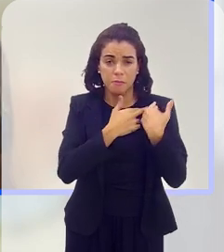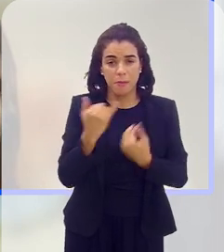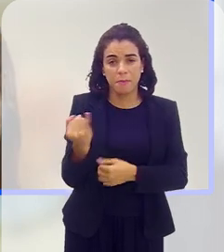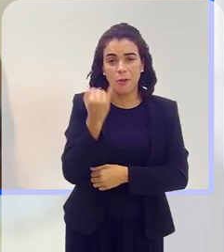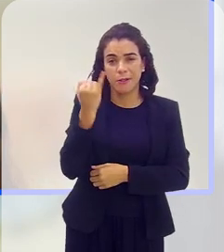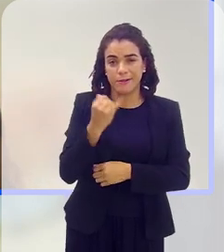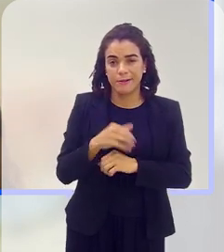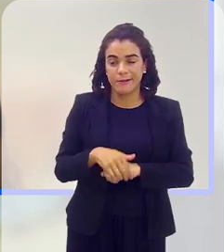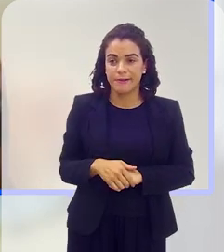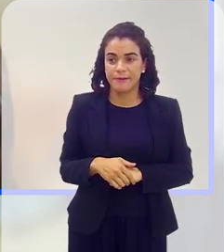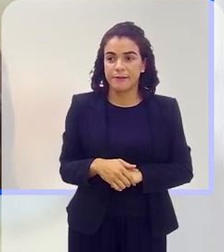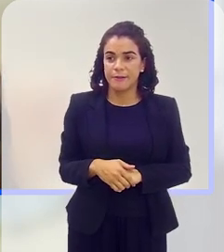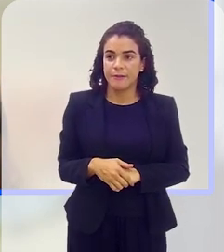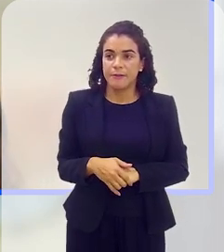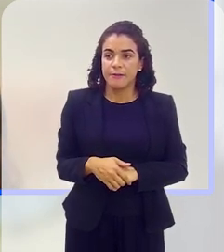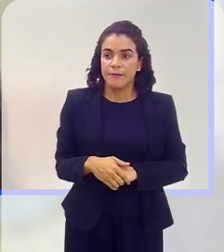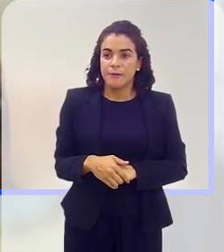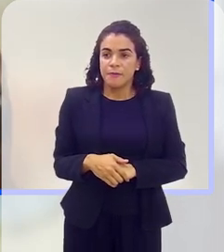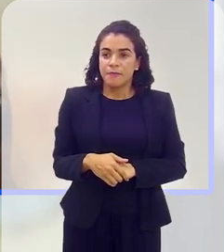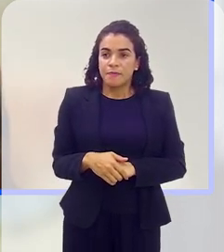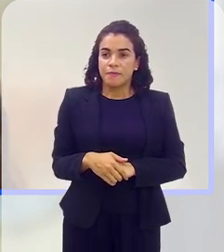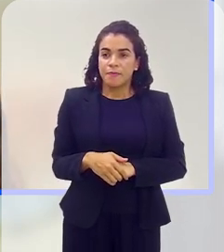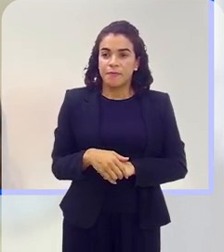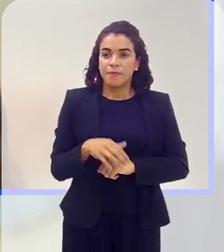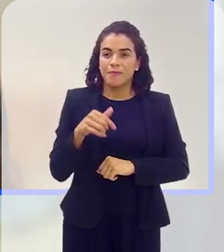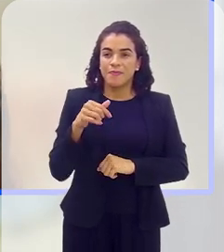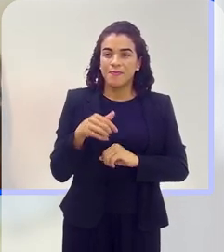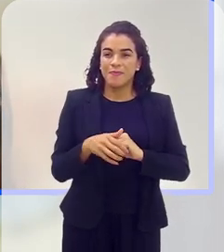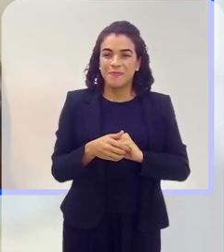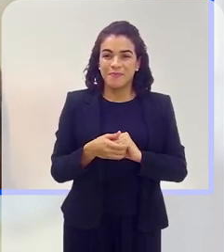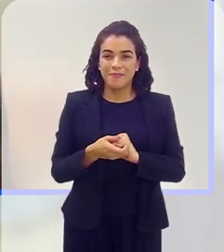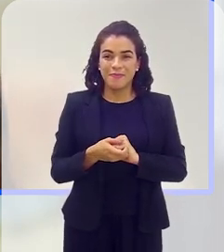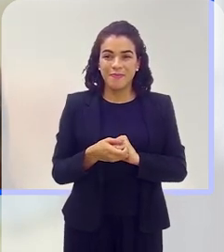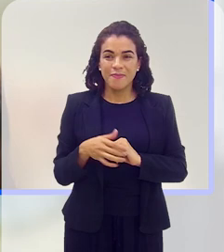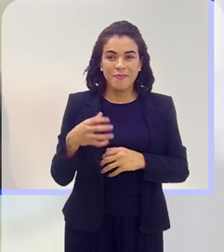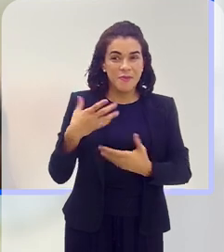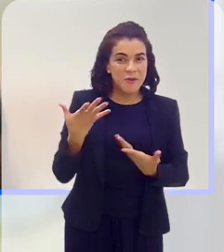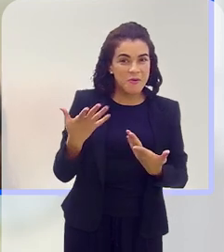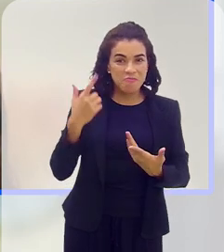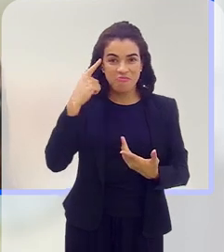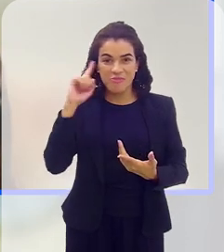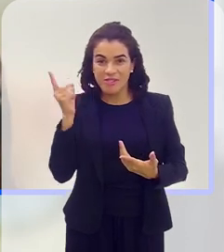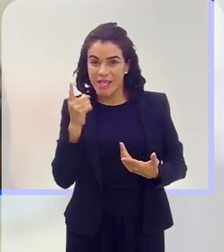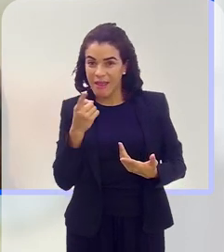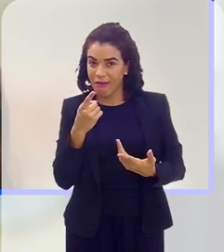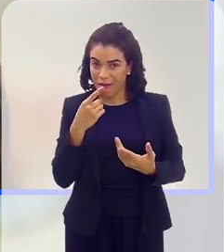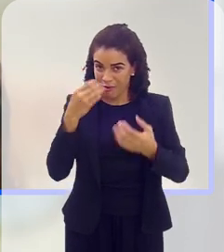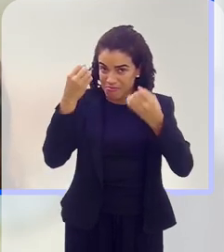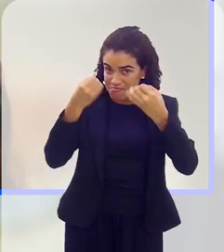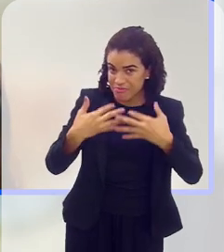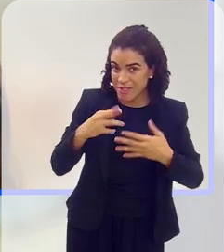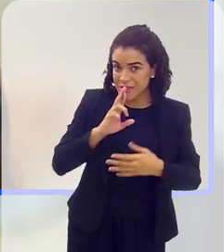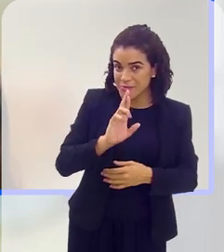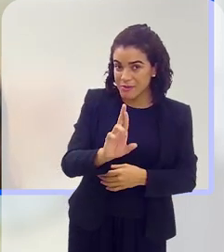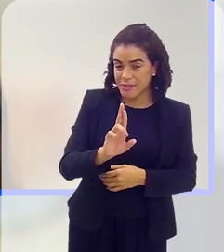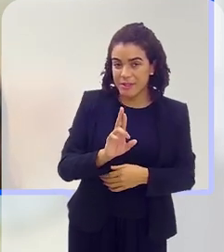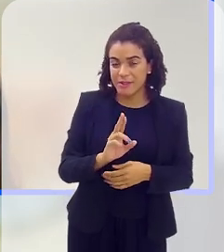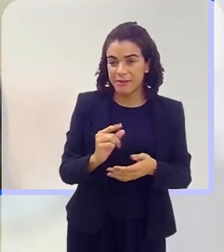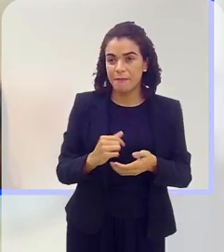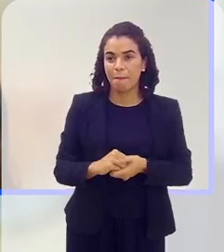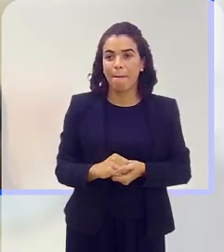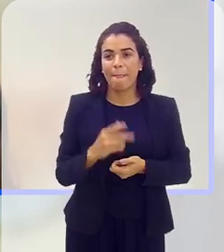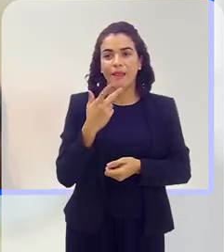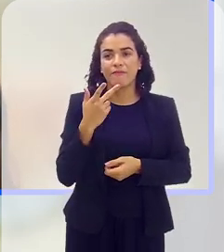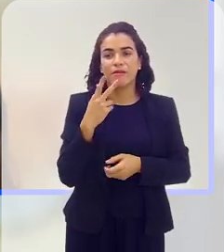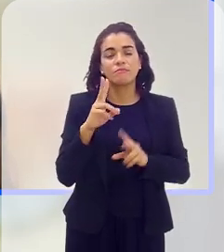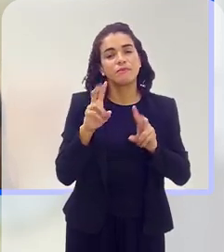que eu gostaria de destacar. Não sei se você esqueceu de pergunta, às vezes eu vou falando e esqueço. Não, e eu acho que